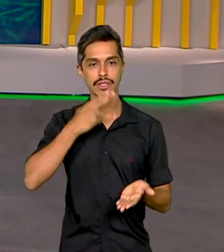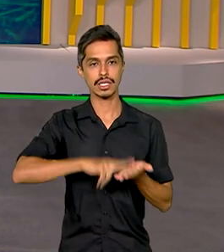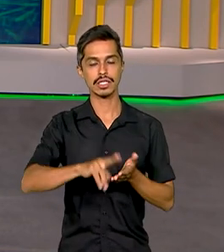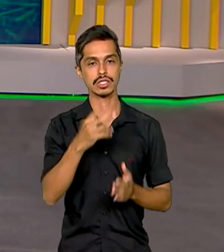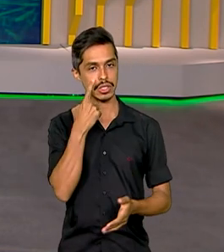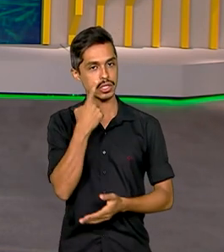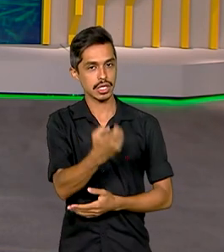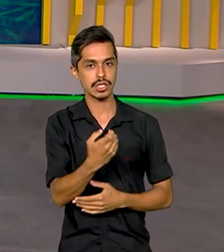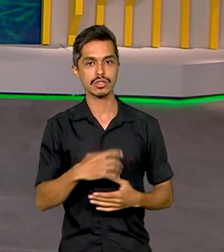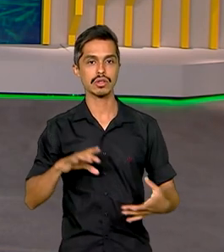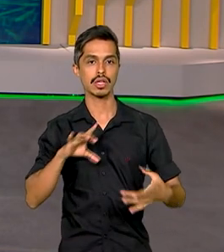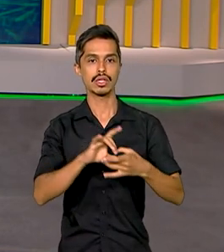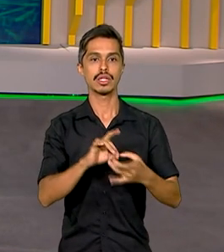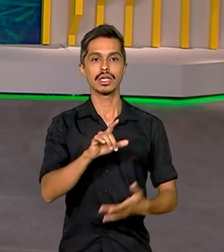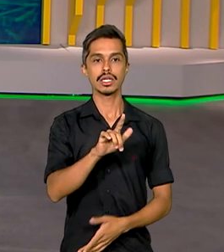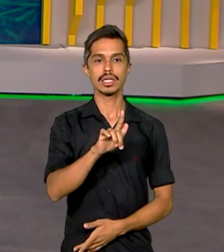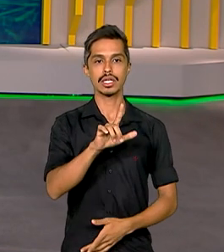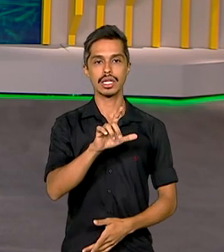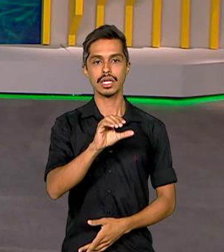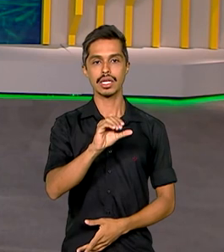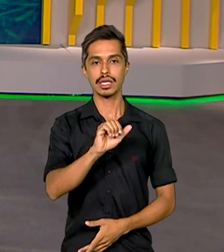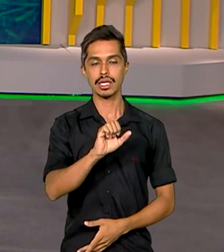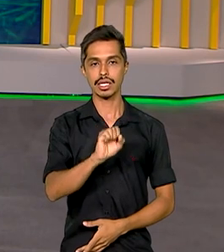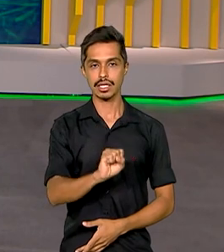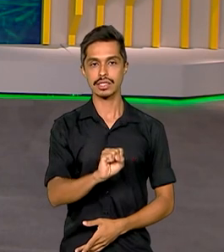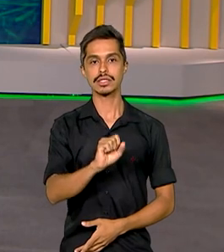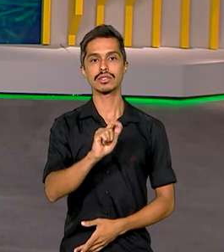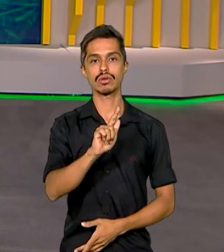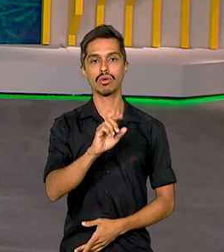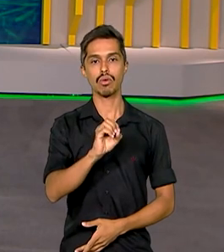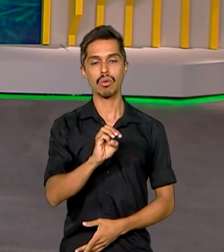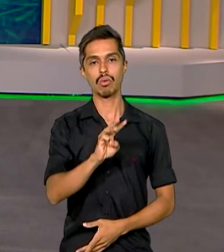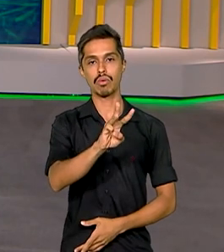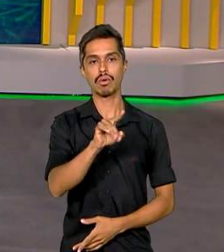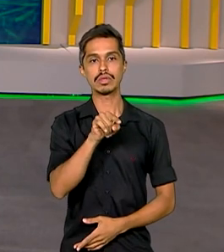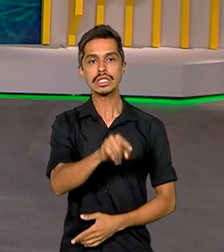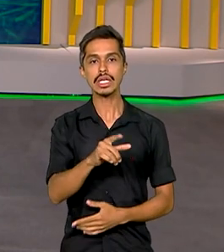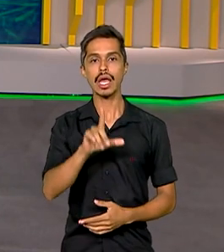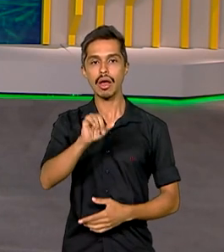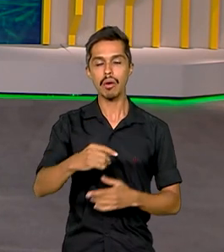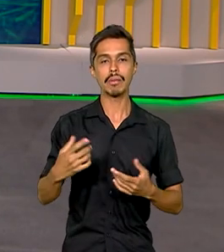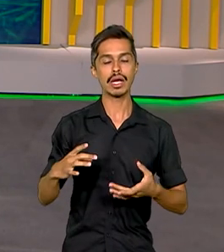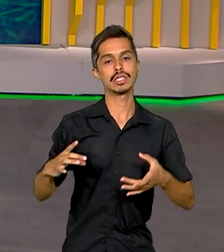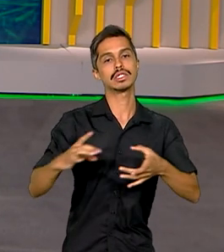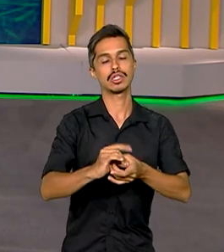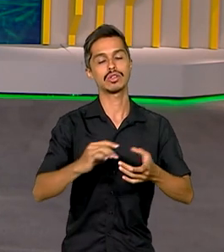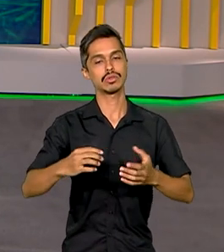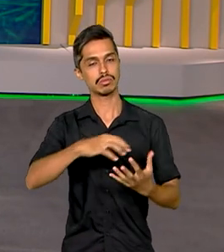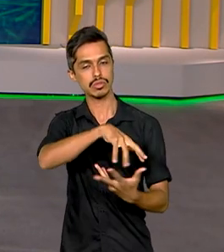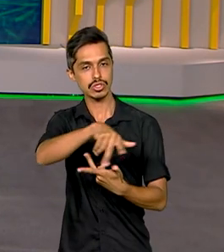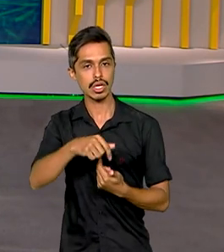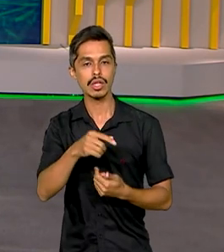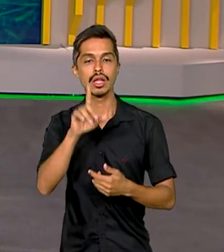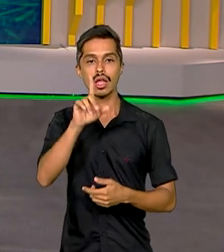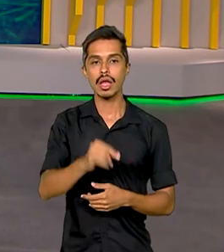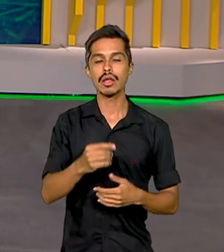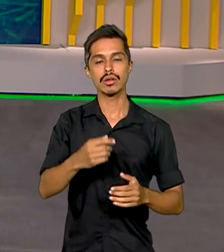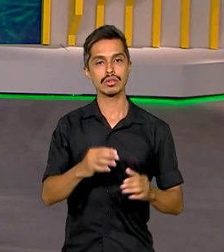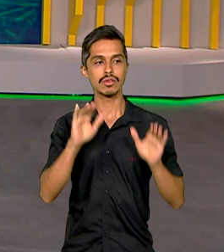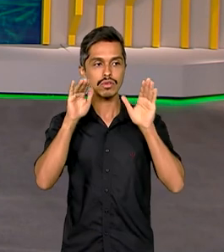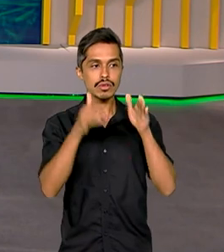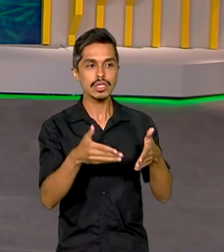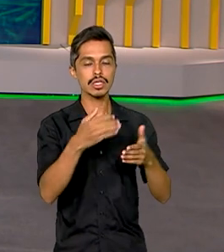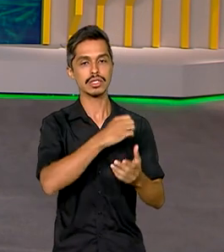Aliança Financeira de Glasgow, uma coalizão global de instituições financeiras comprometidas com a sustentabilidade